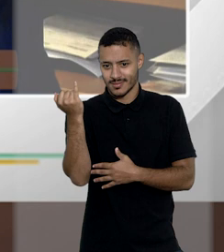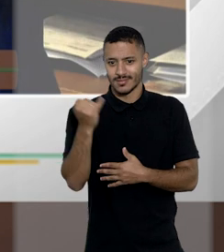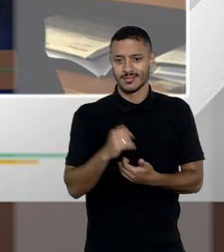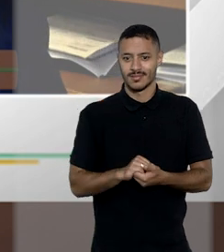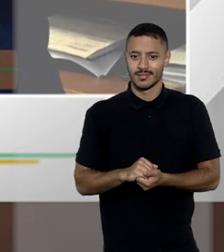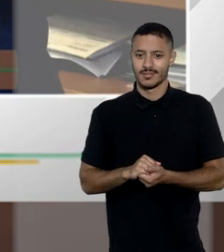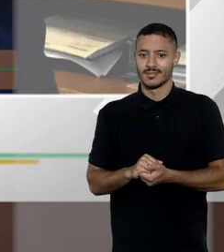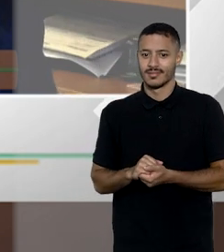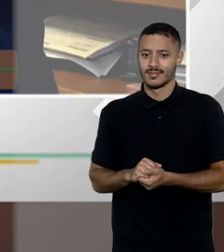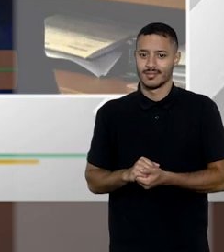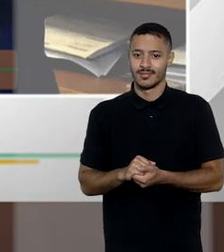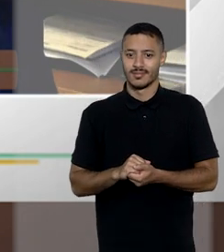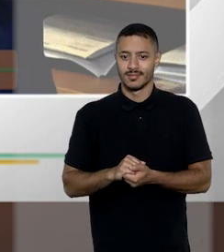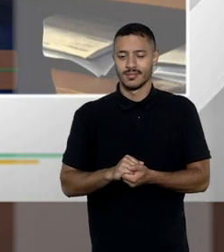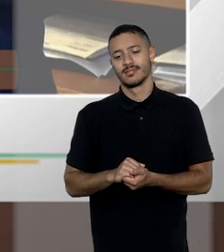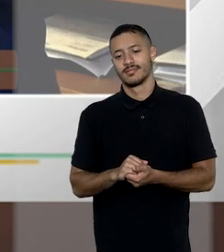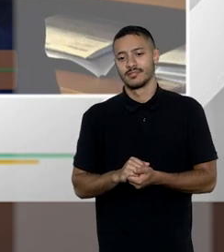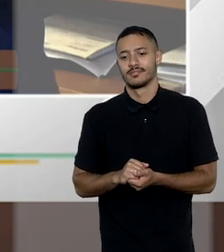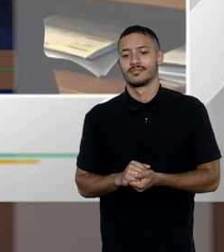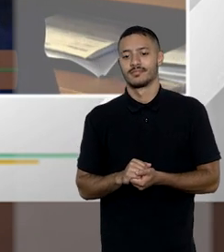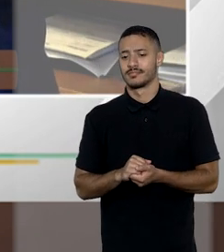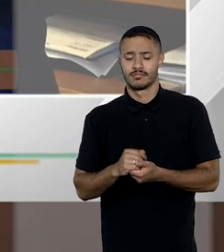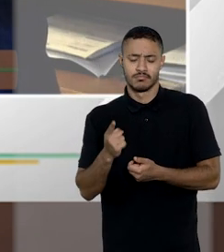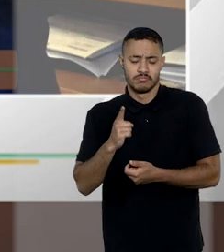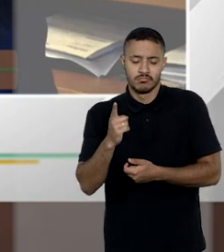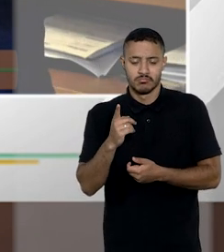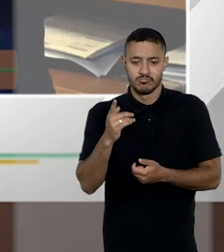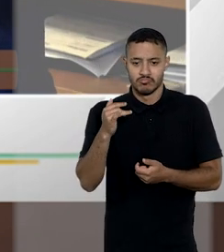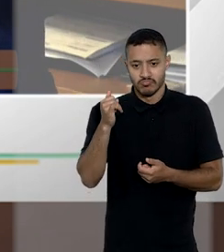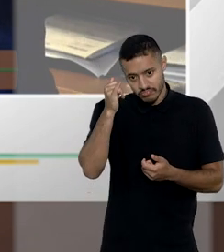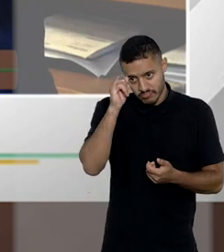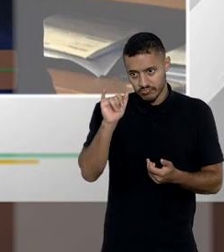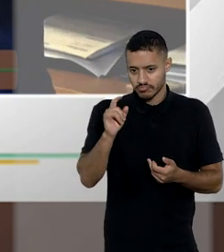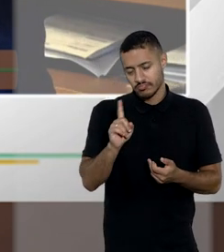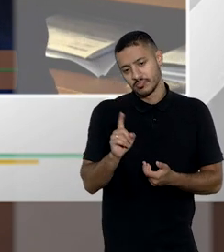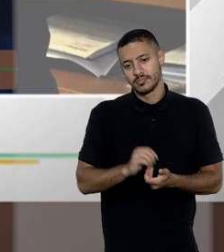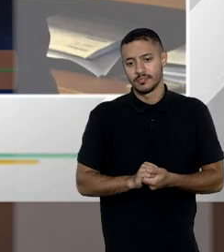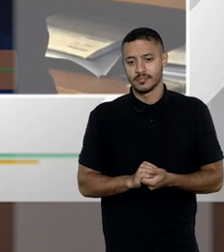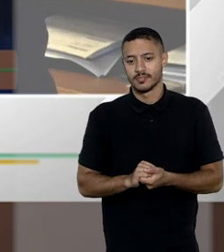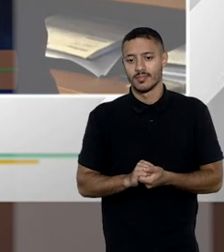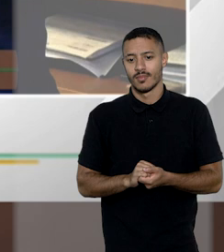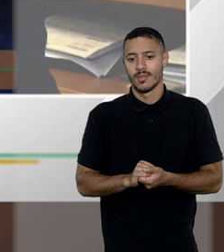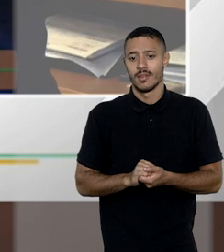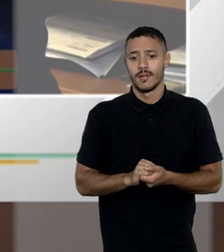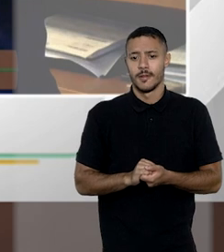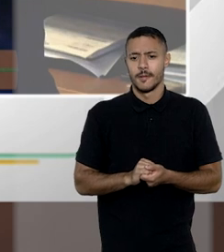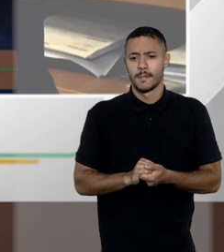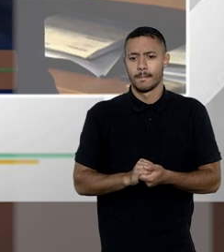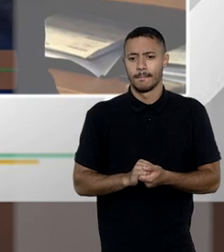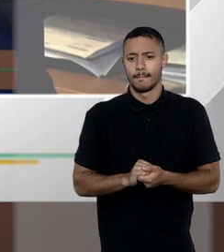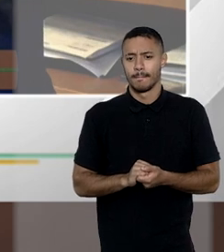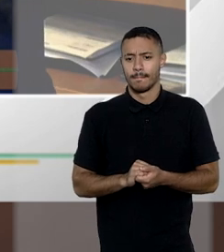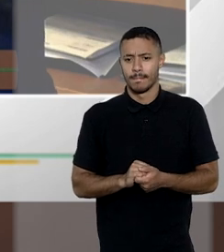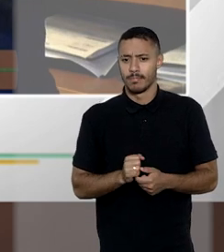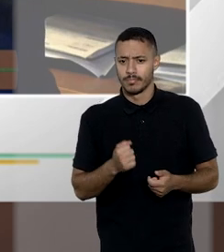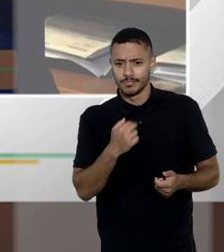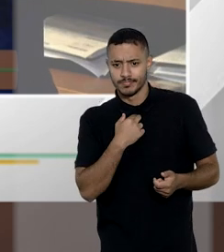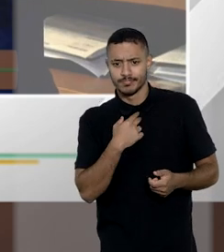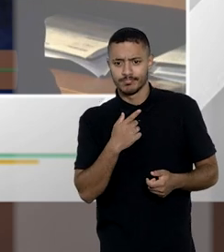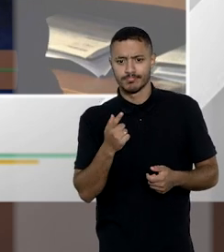é um tesouro não inviabiliza não antigamente era era